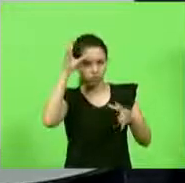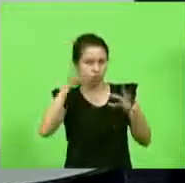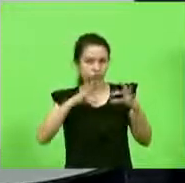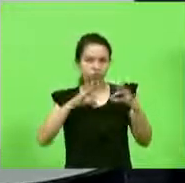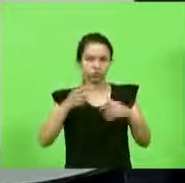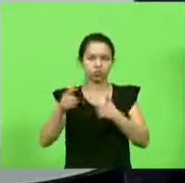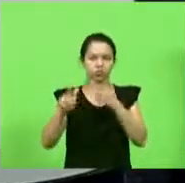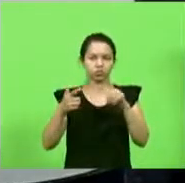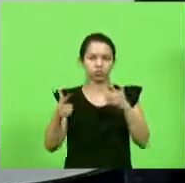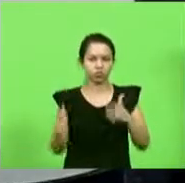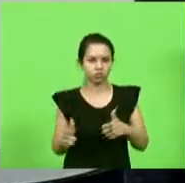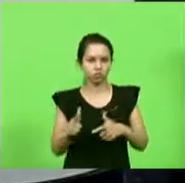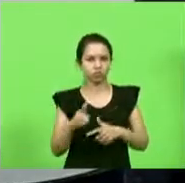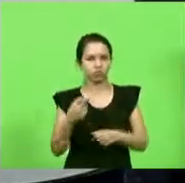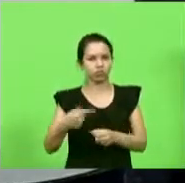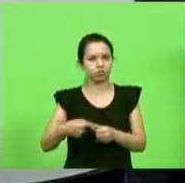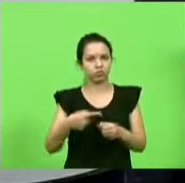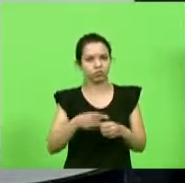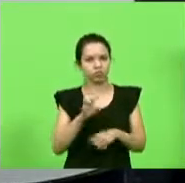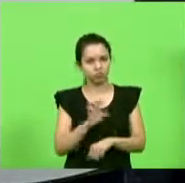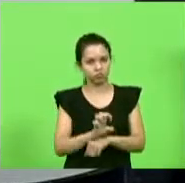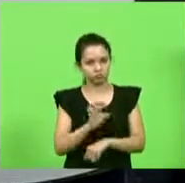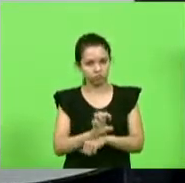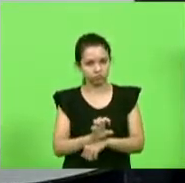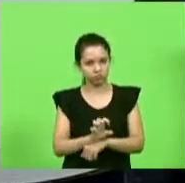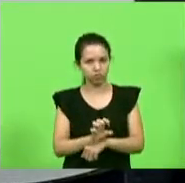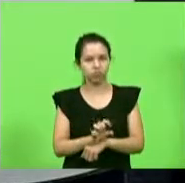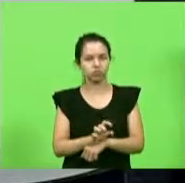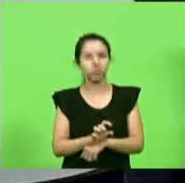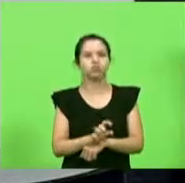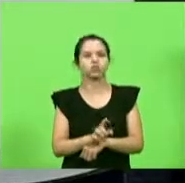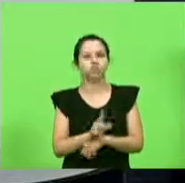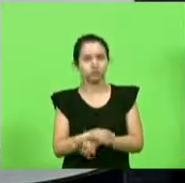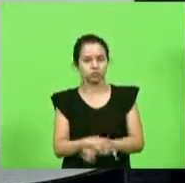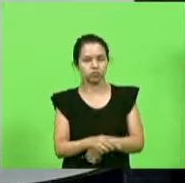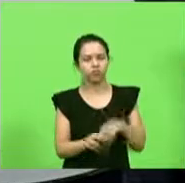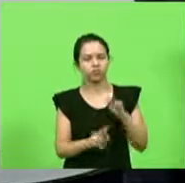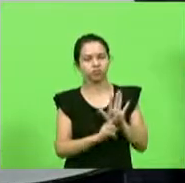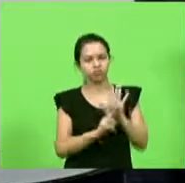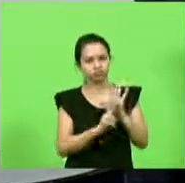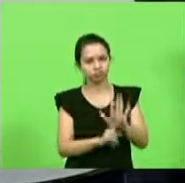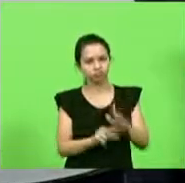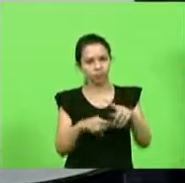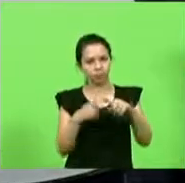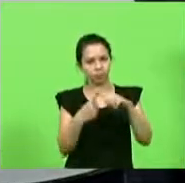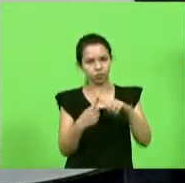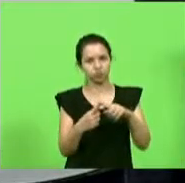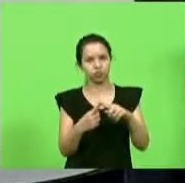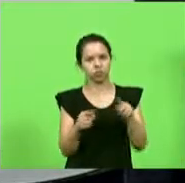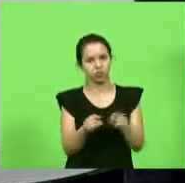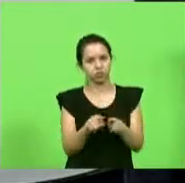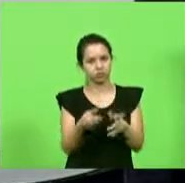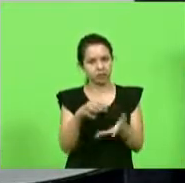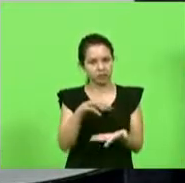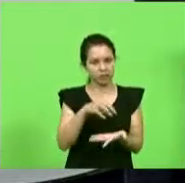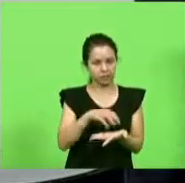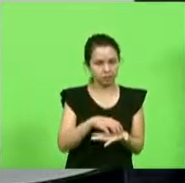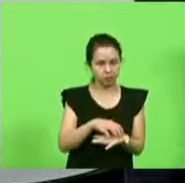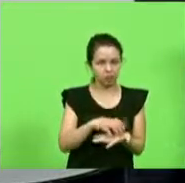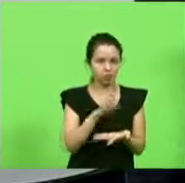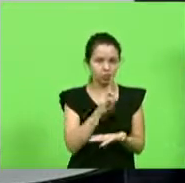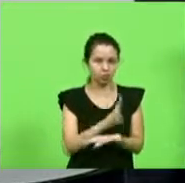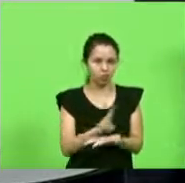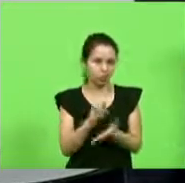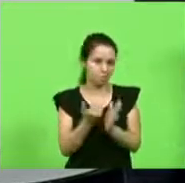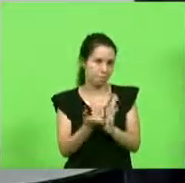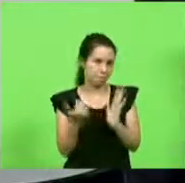tantas outras cidades do estado e é uma referência positiva temos um centro universitário com